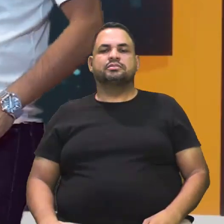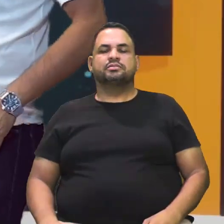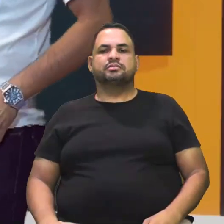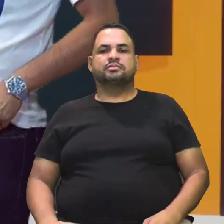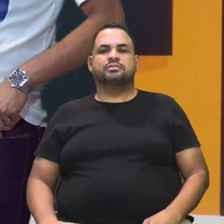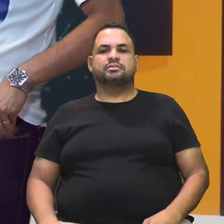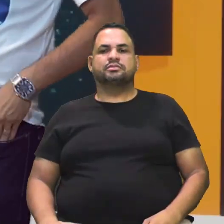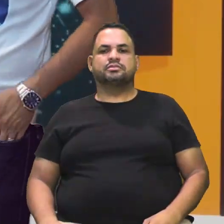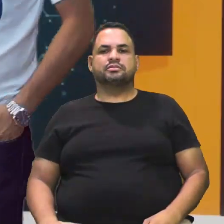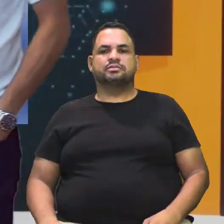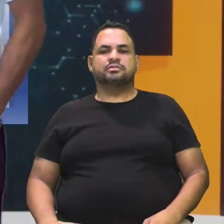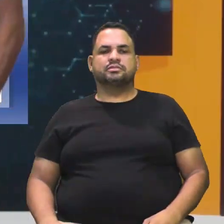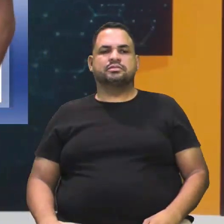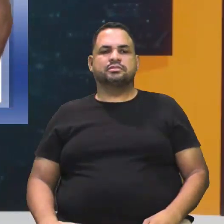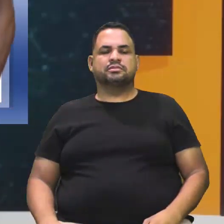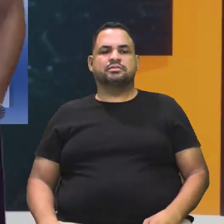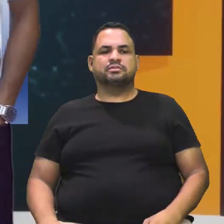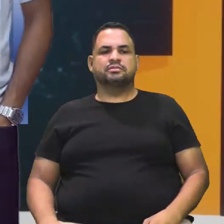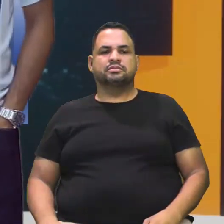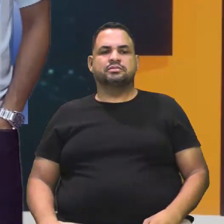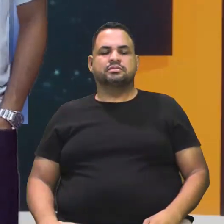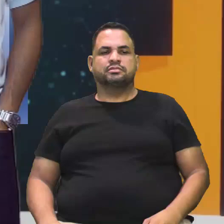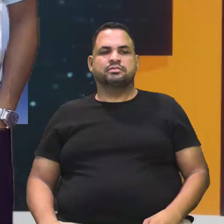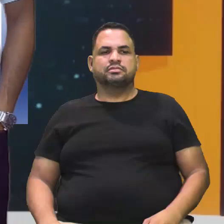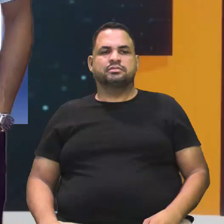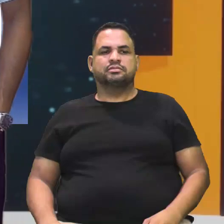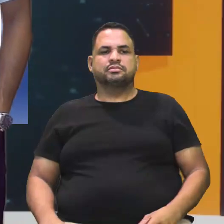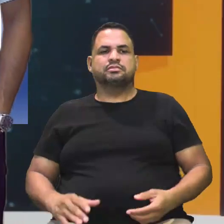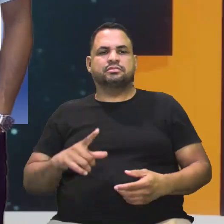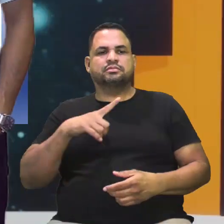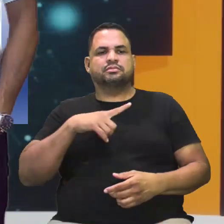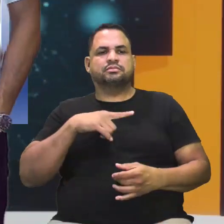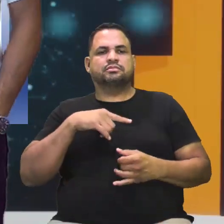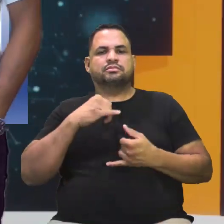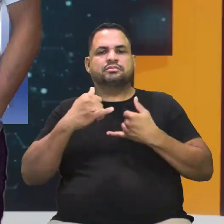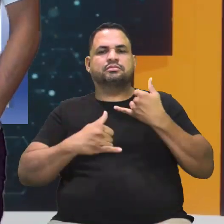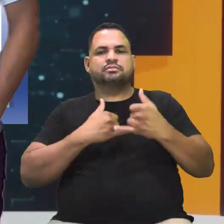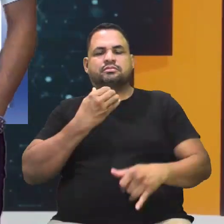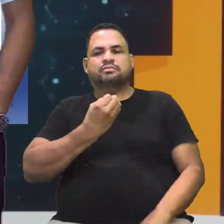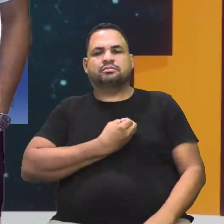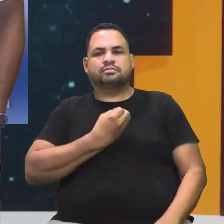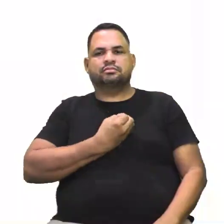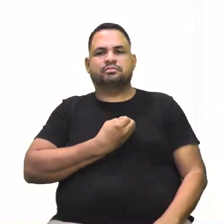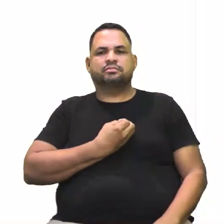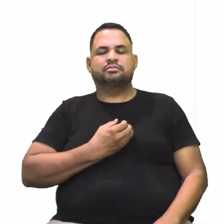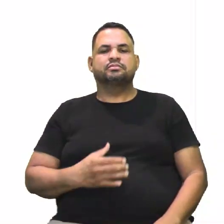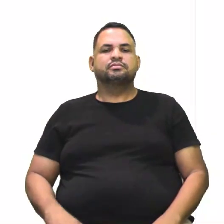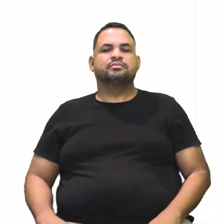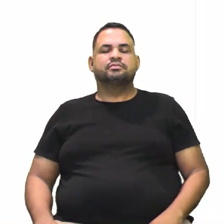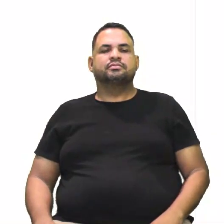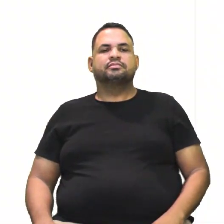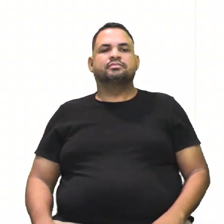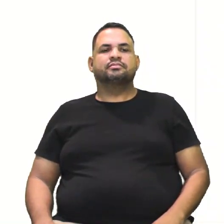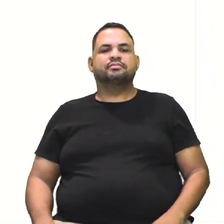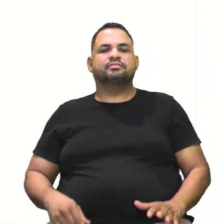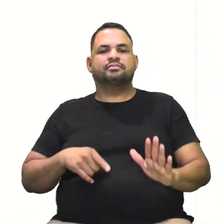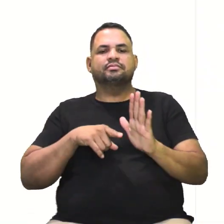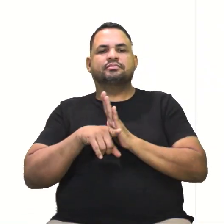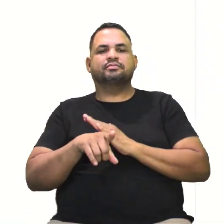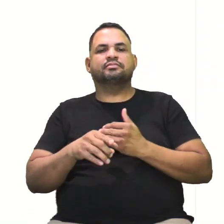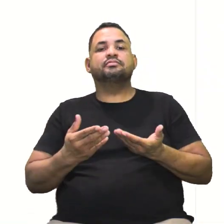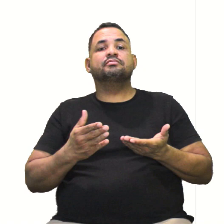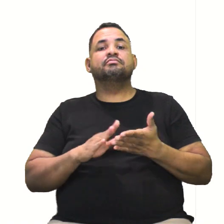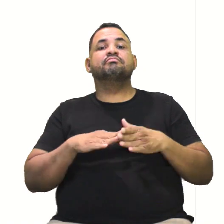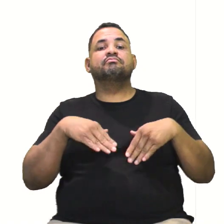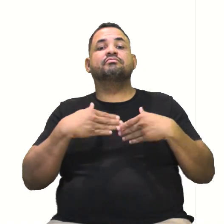dava um cateto pela hipotenusa. É verdade. E com isso, temos ainda... Brincando com os números, vamos lá. Não brincando com os números, a pergunta